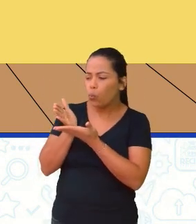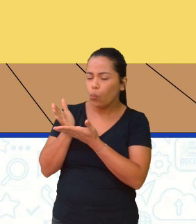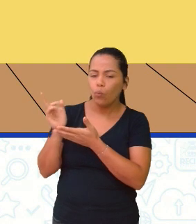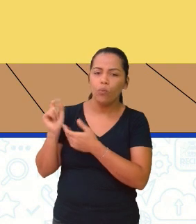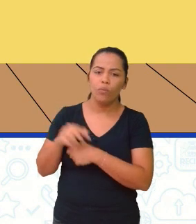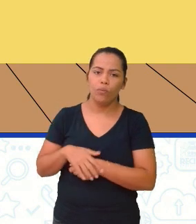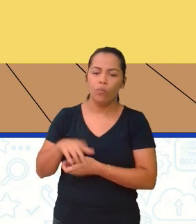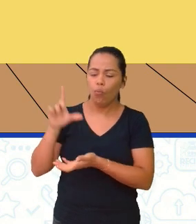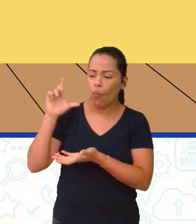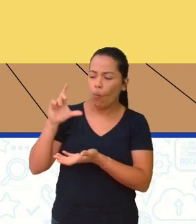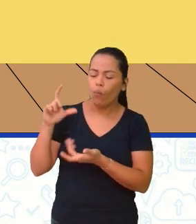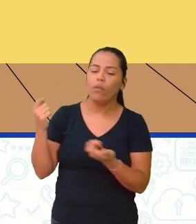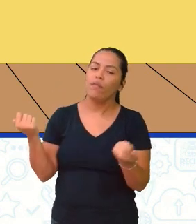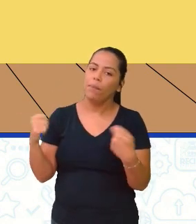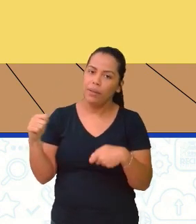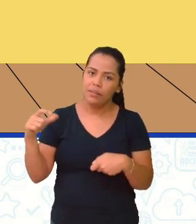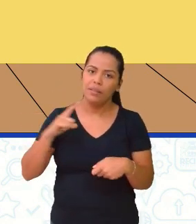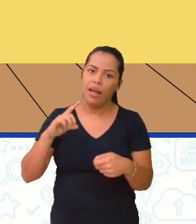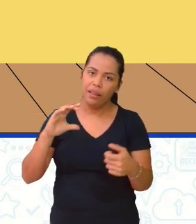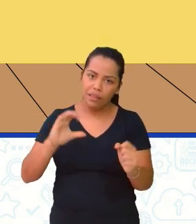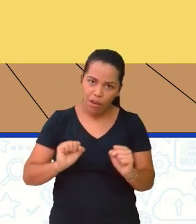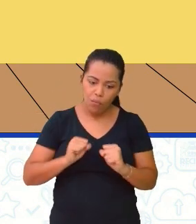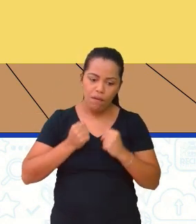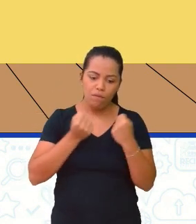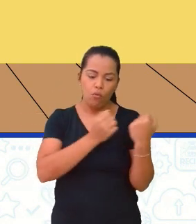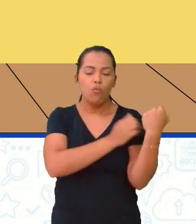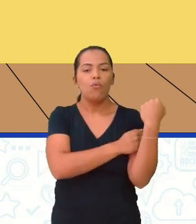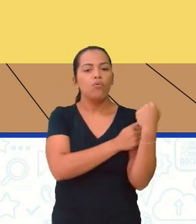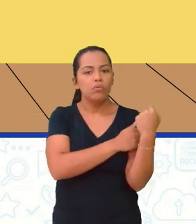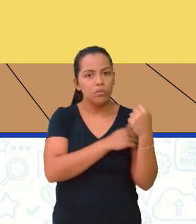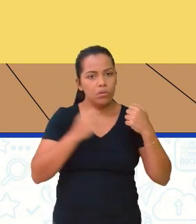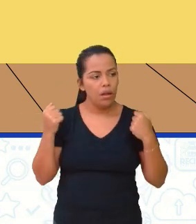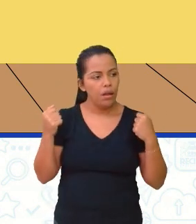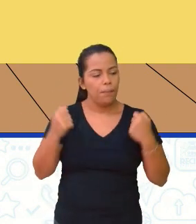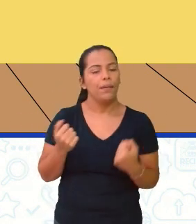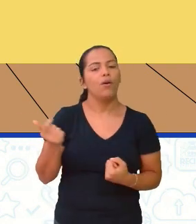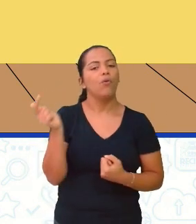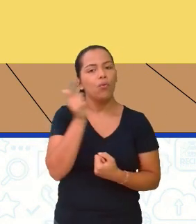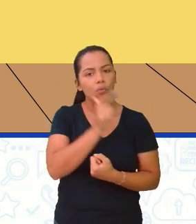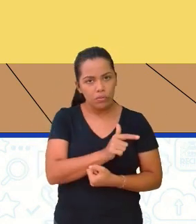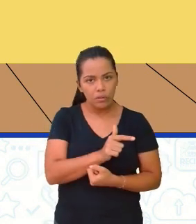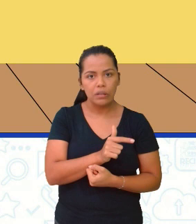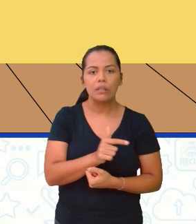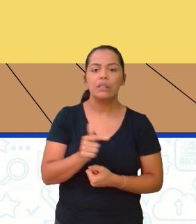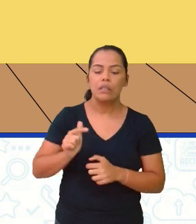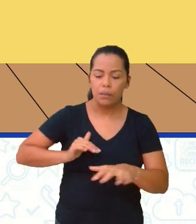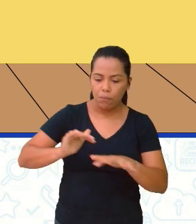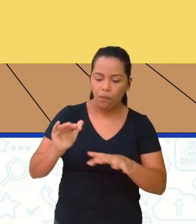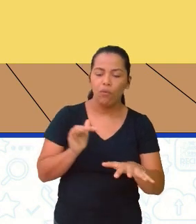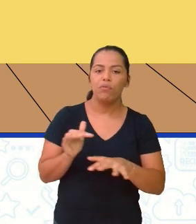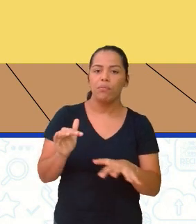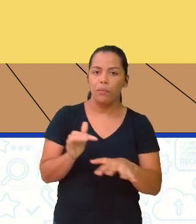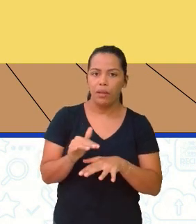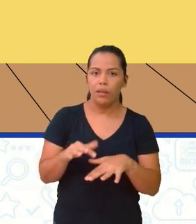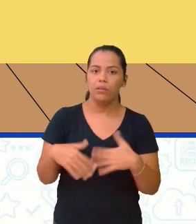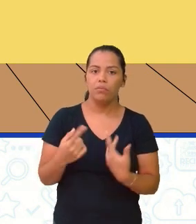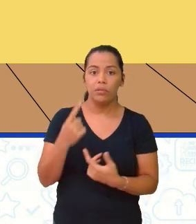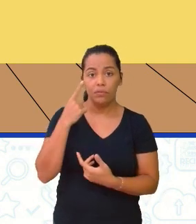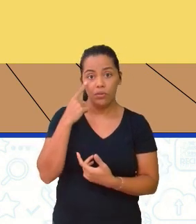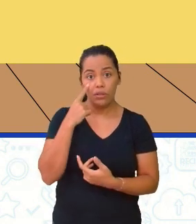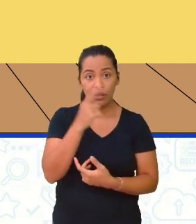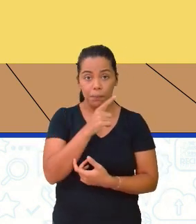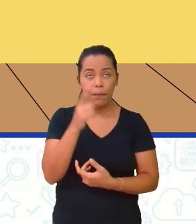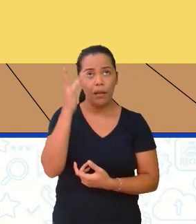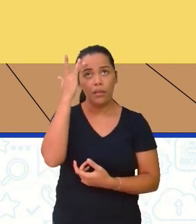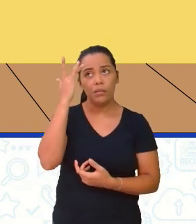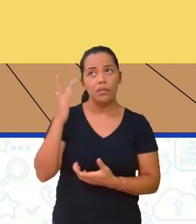vai ter que colocar uma força suficiente para deslocar. Imagina levantar um corpo que a gente não é capaz,